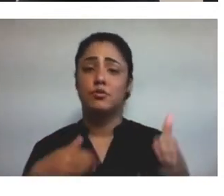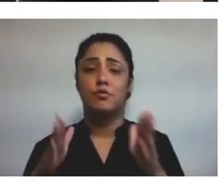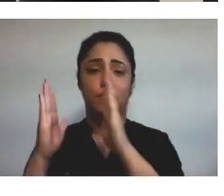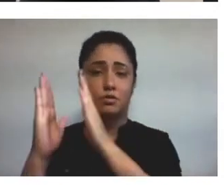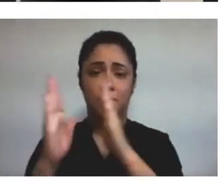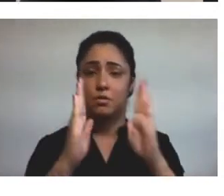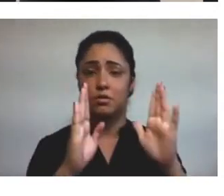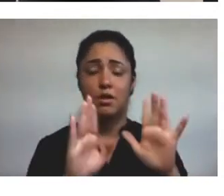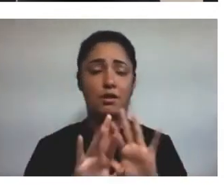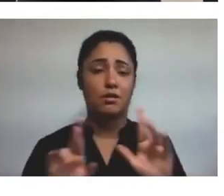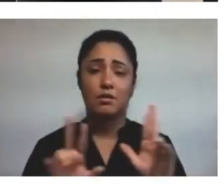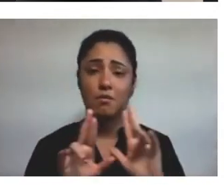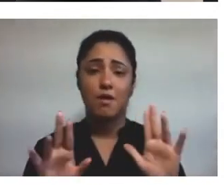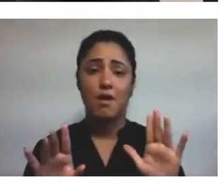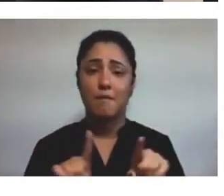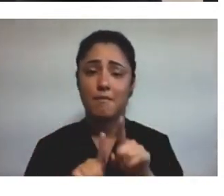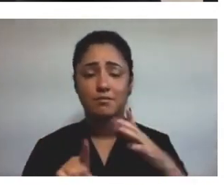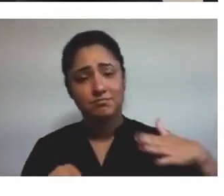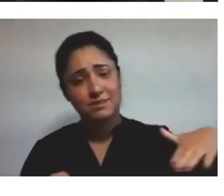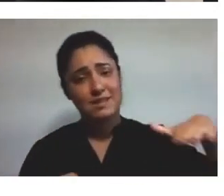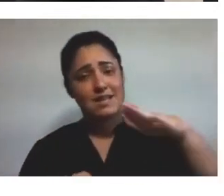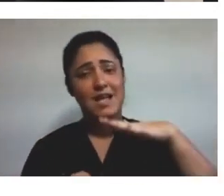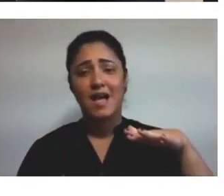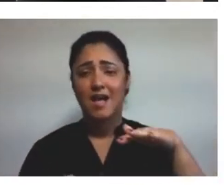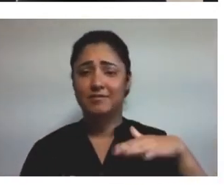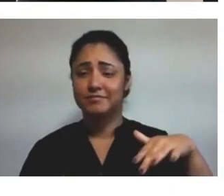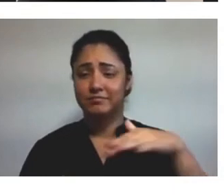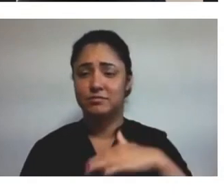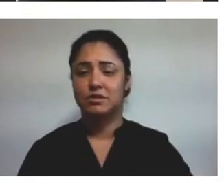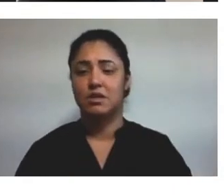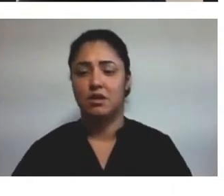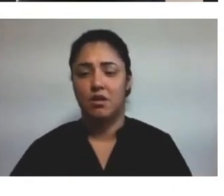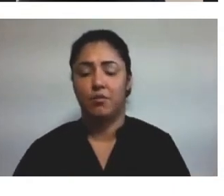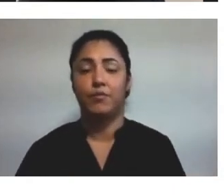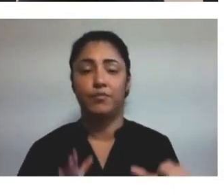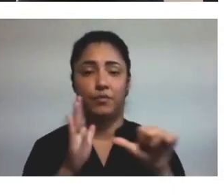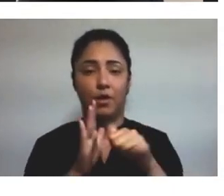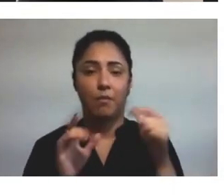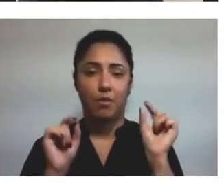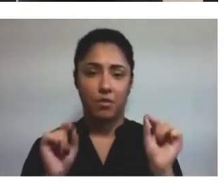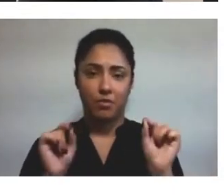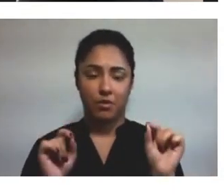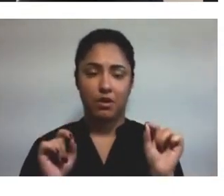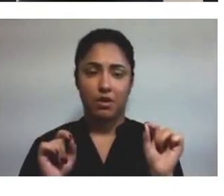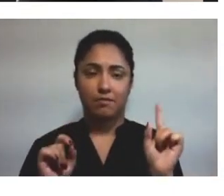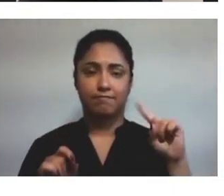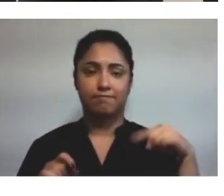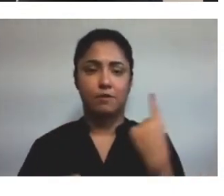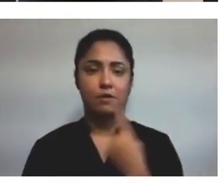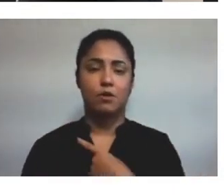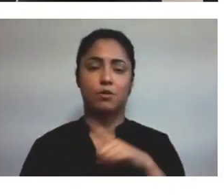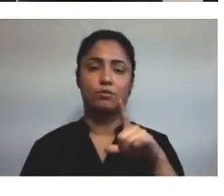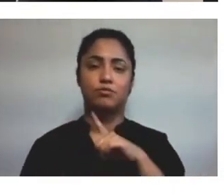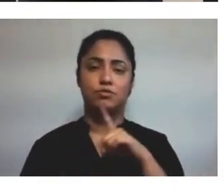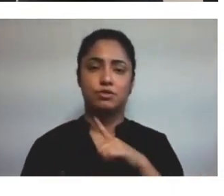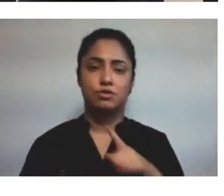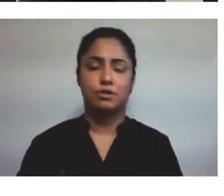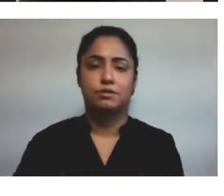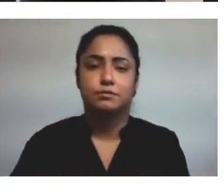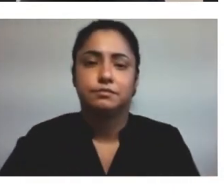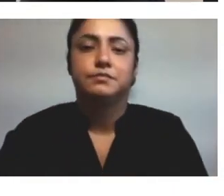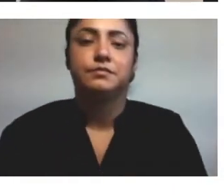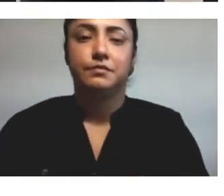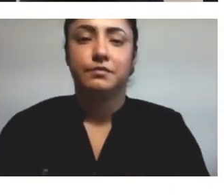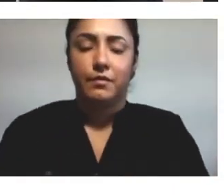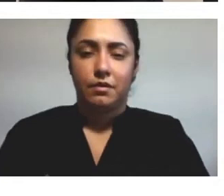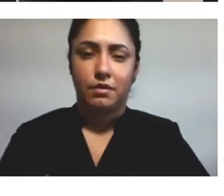redor, no nosso campus, enfim. Em primeiro lugar, a gente estava anotando o acúmulo de